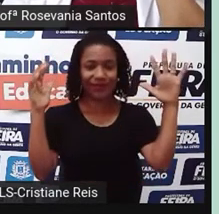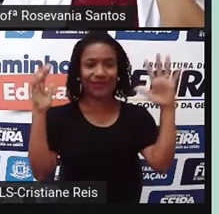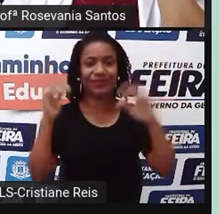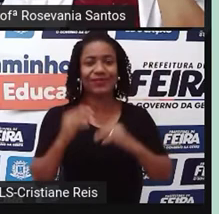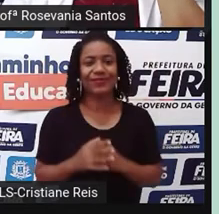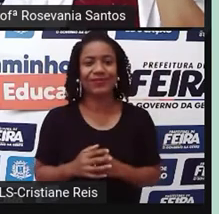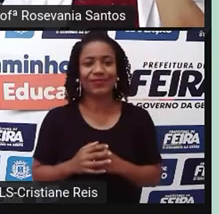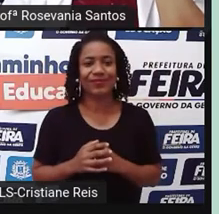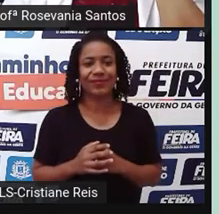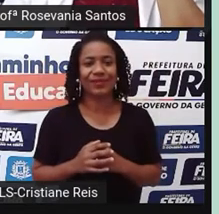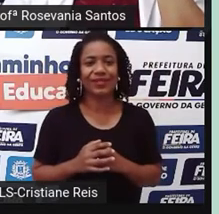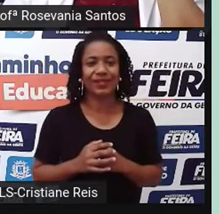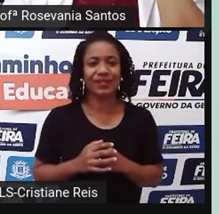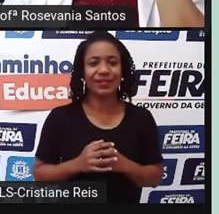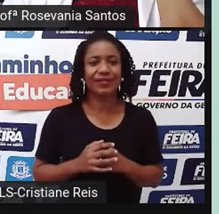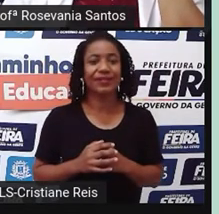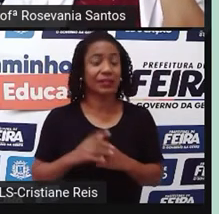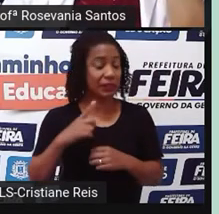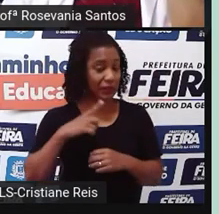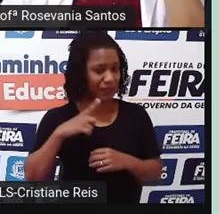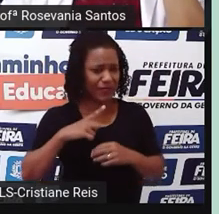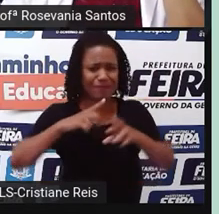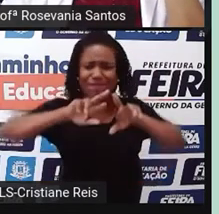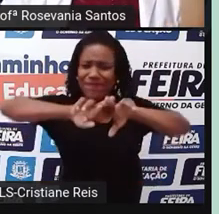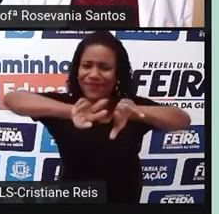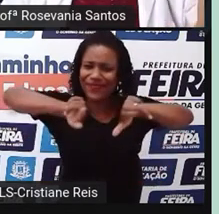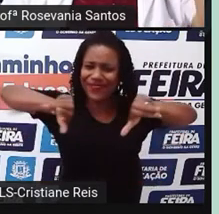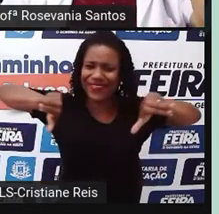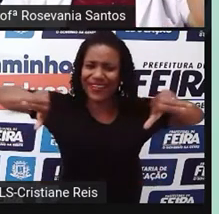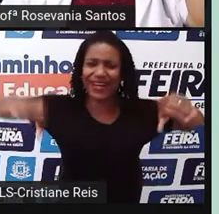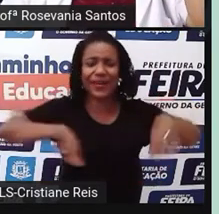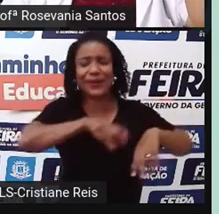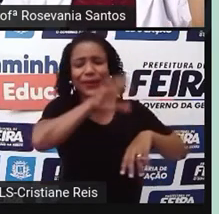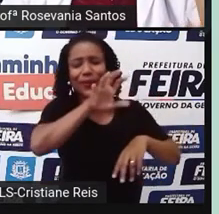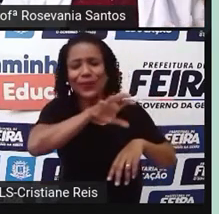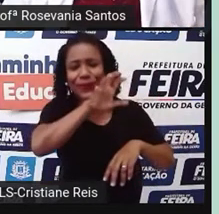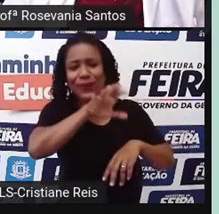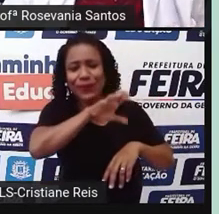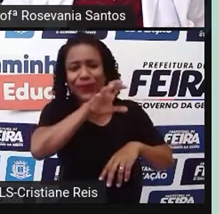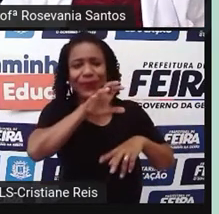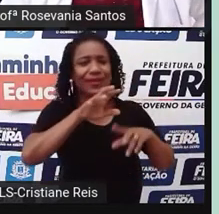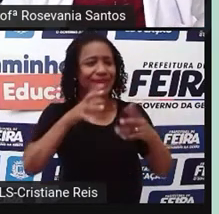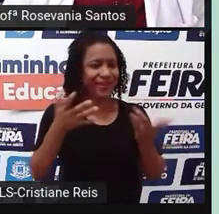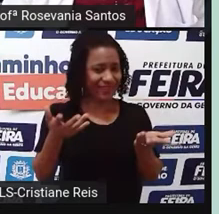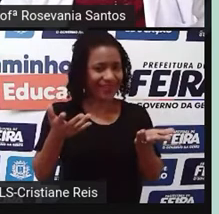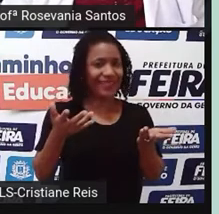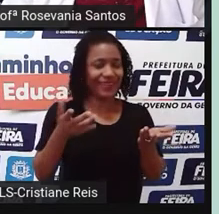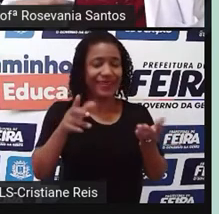biodiversidades mais ricas de todo o mundo. Então, que é que você vai perceber lá?